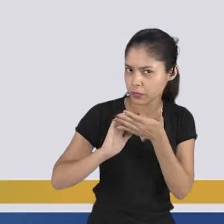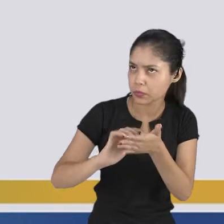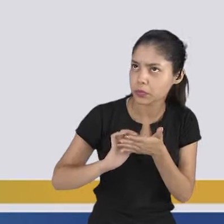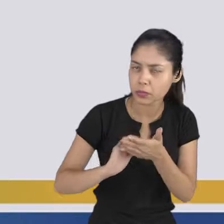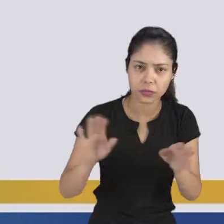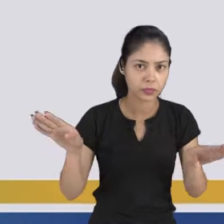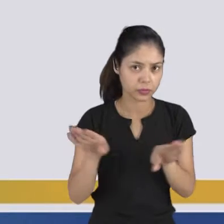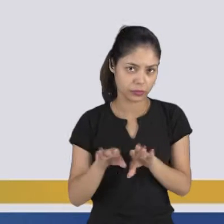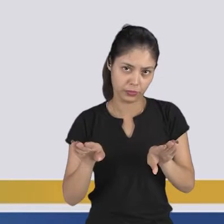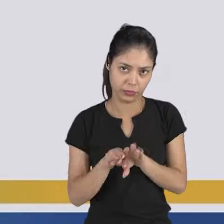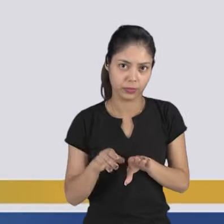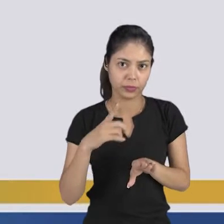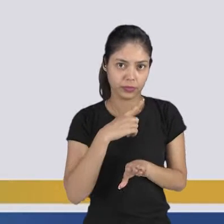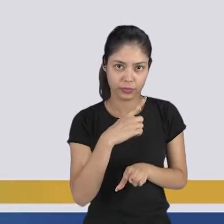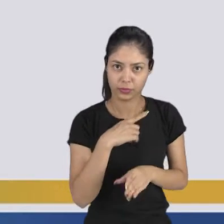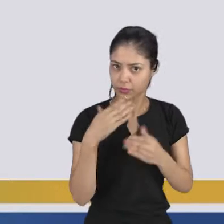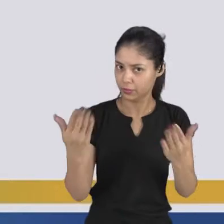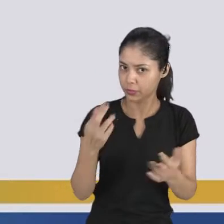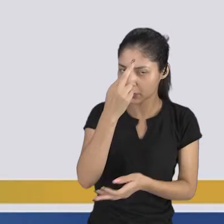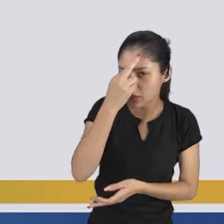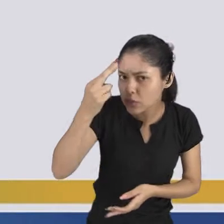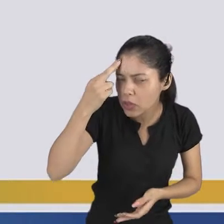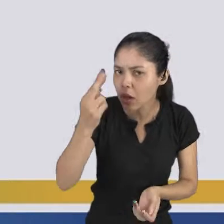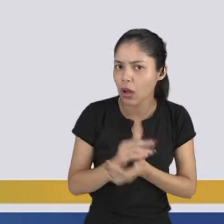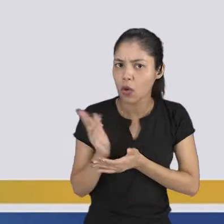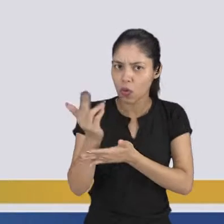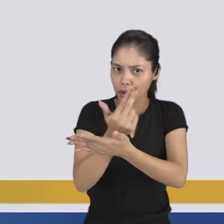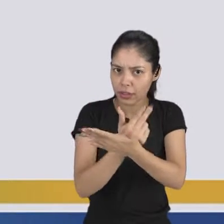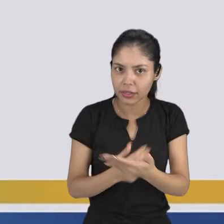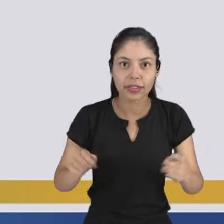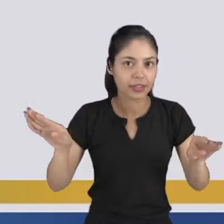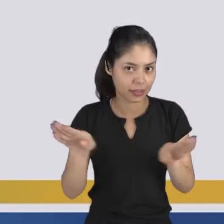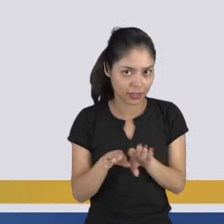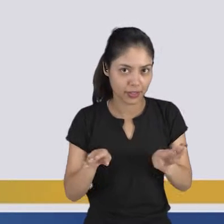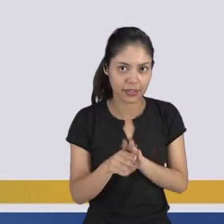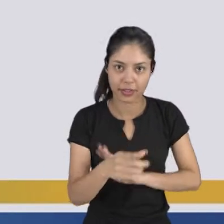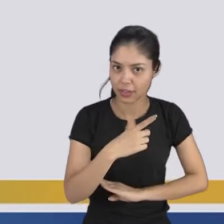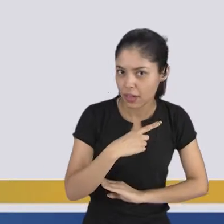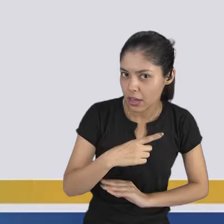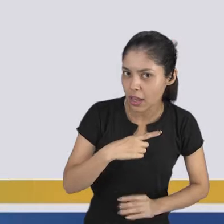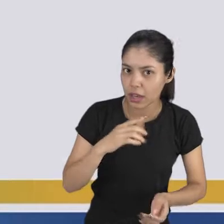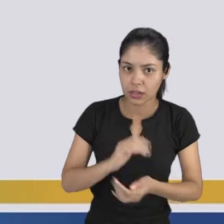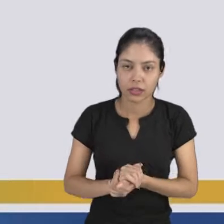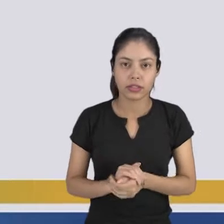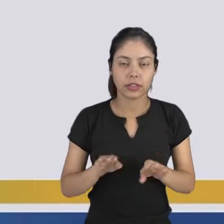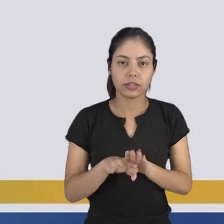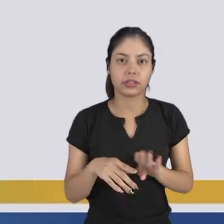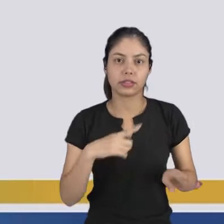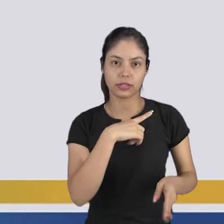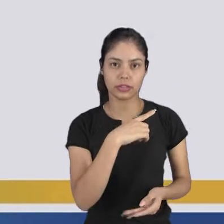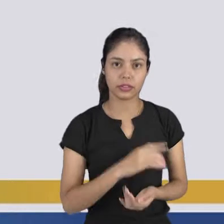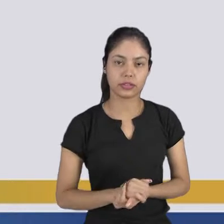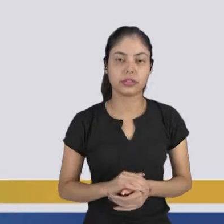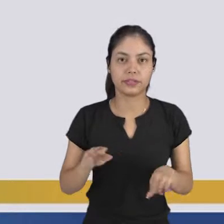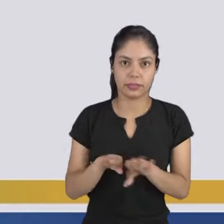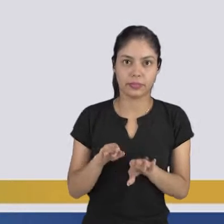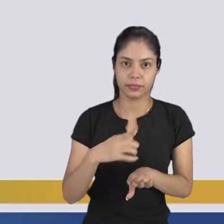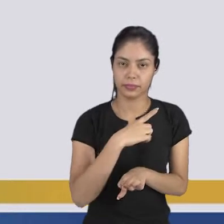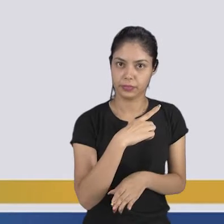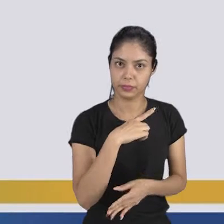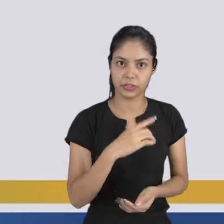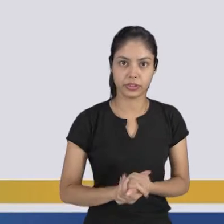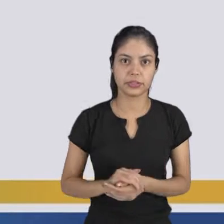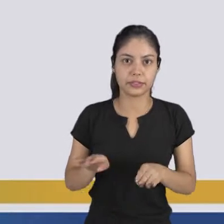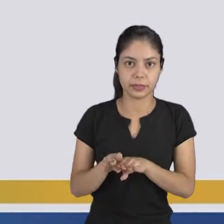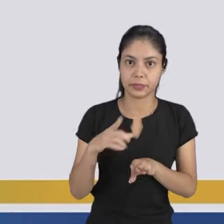Nós sabemos que ao longo da história, os artistas sempre usaram as tintas, as telas, as paredes, um barro para